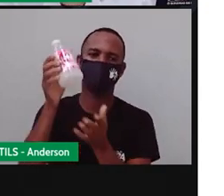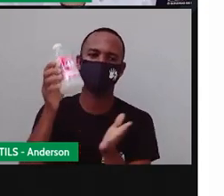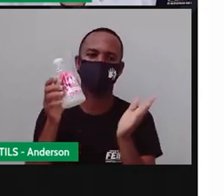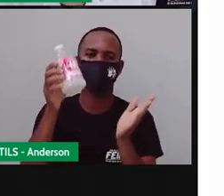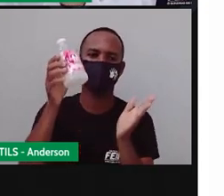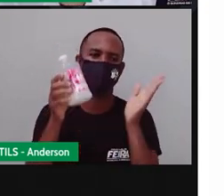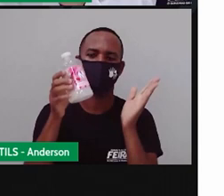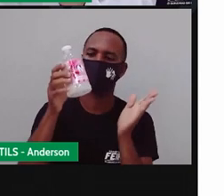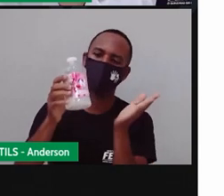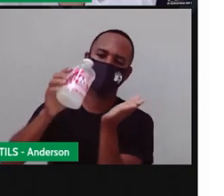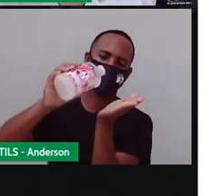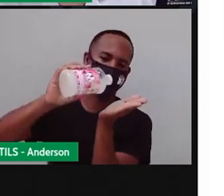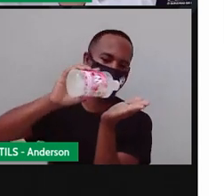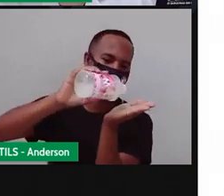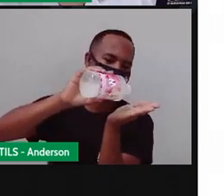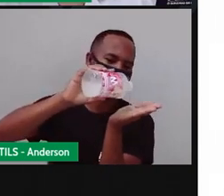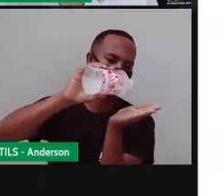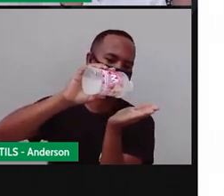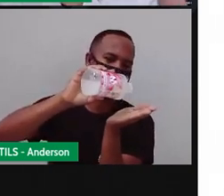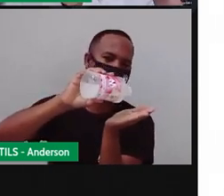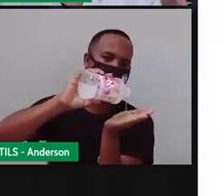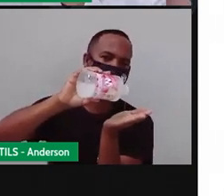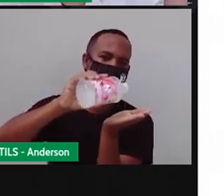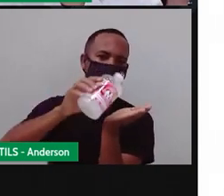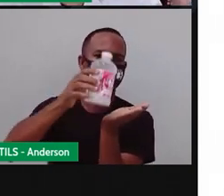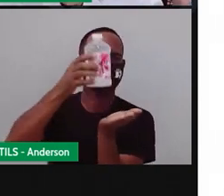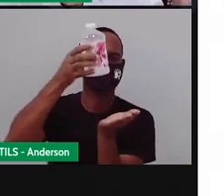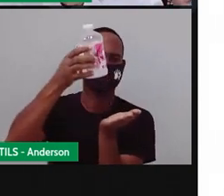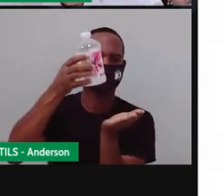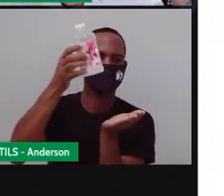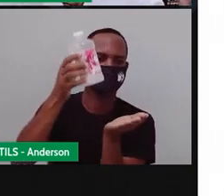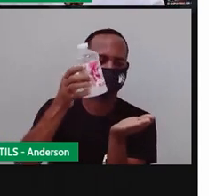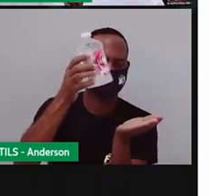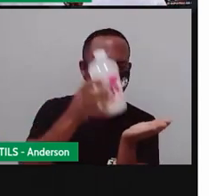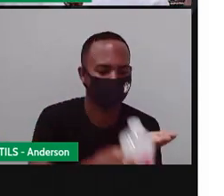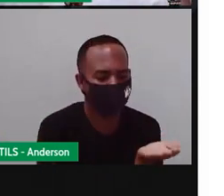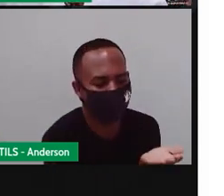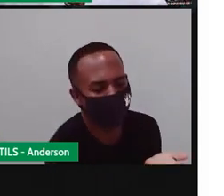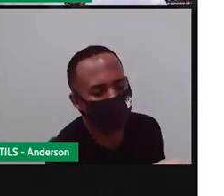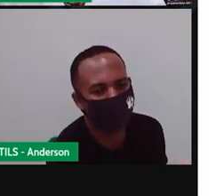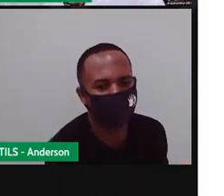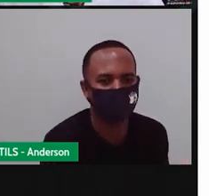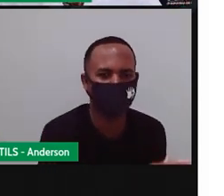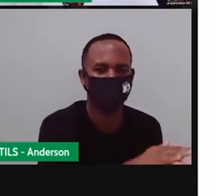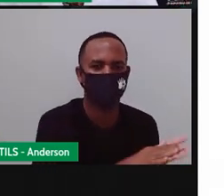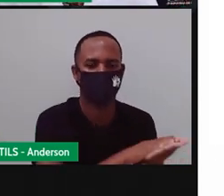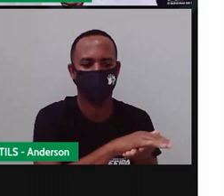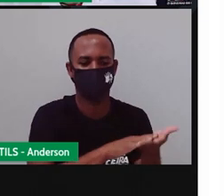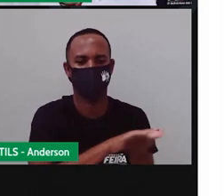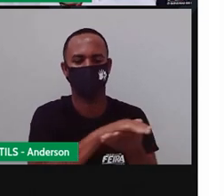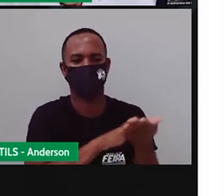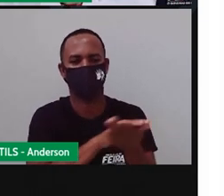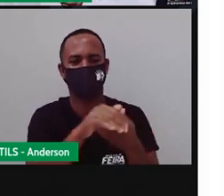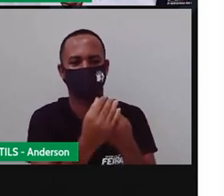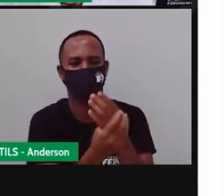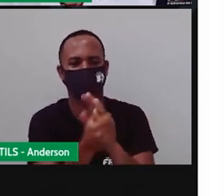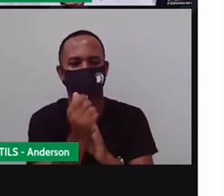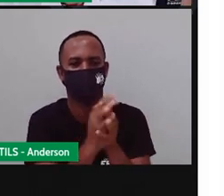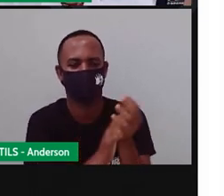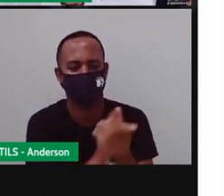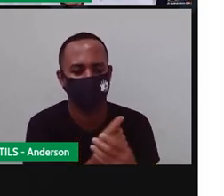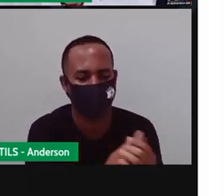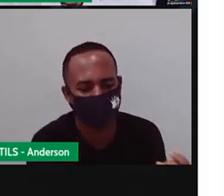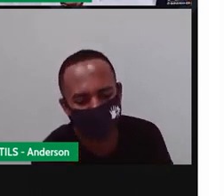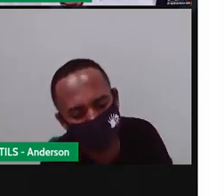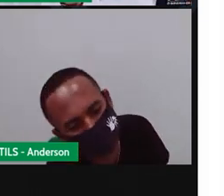gel. Usem máscara. Se protejam e façam um reloginho, né? Que é pra Anderson não ficar se amostrando sozinho com esse relógio por